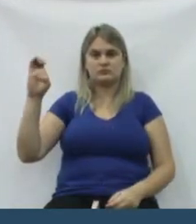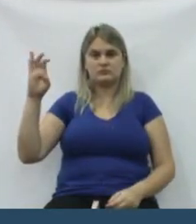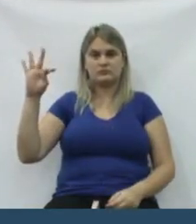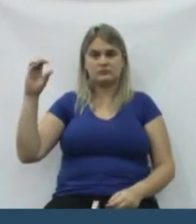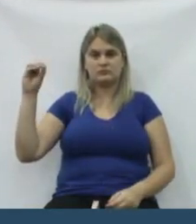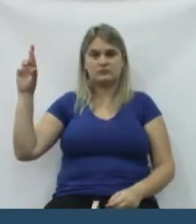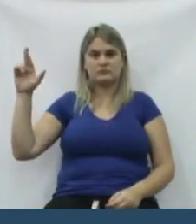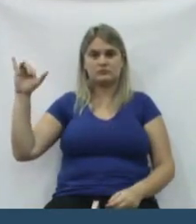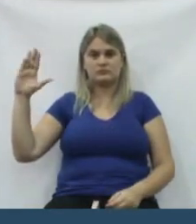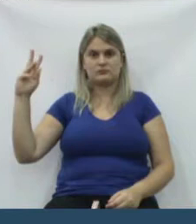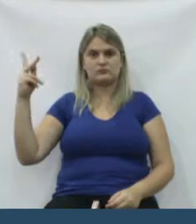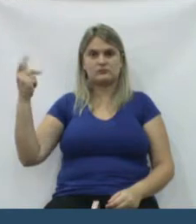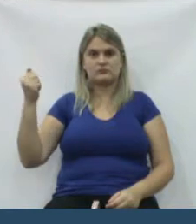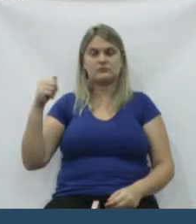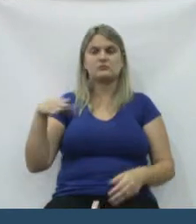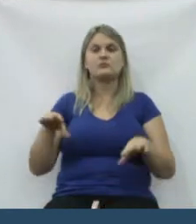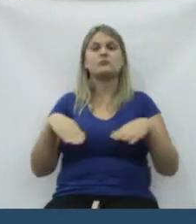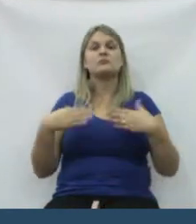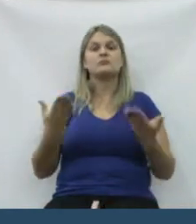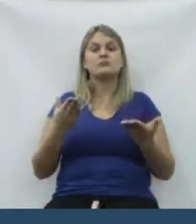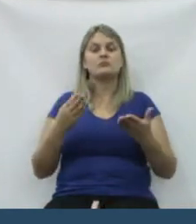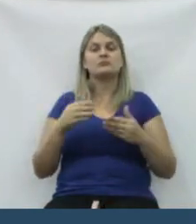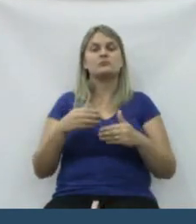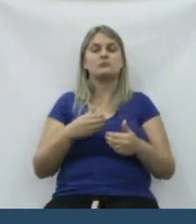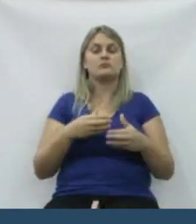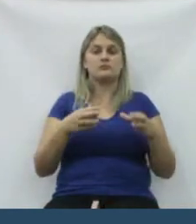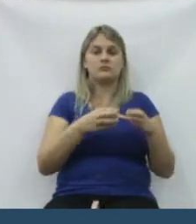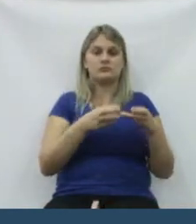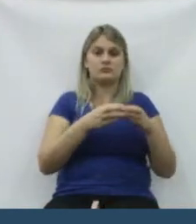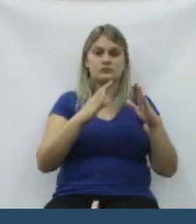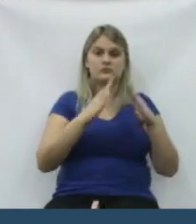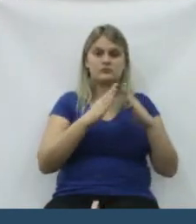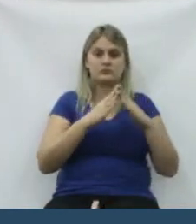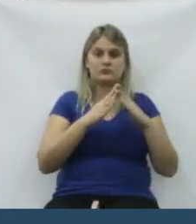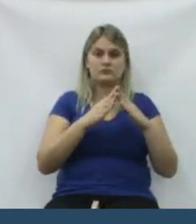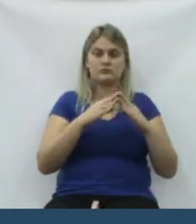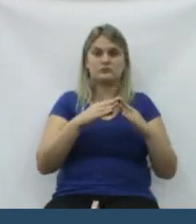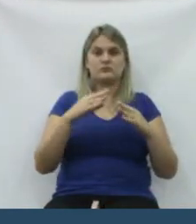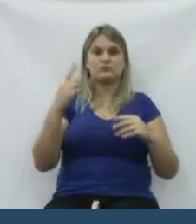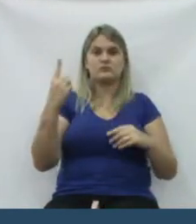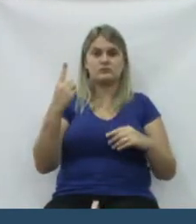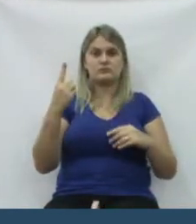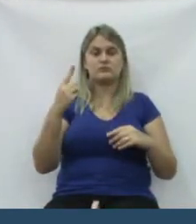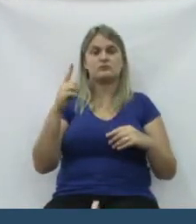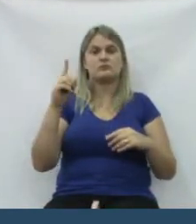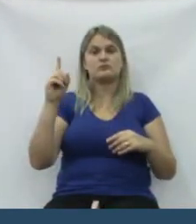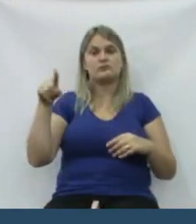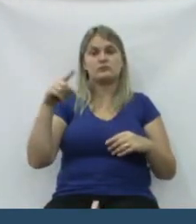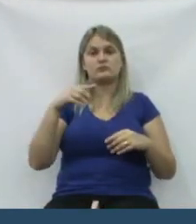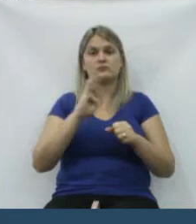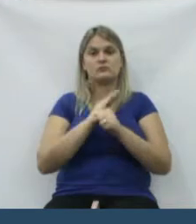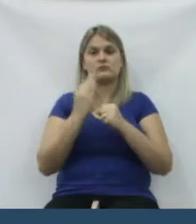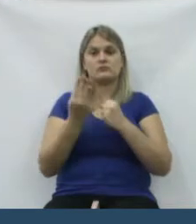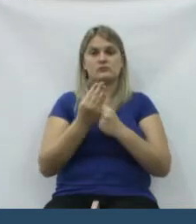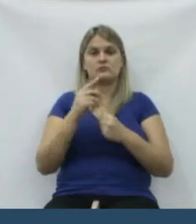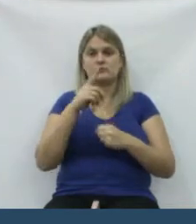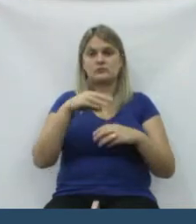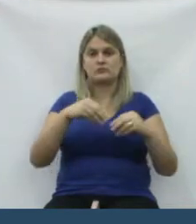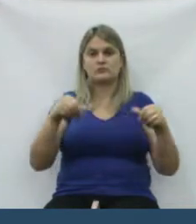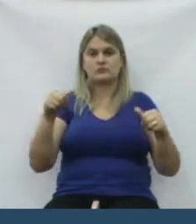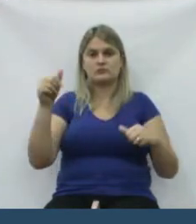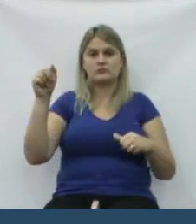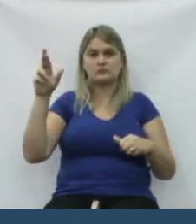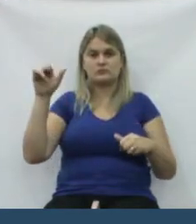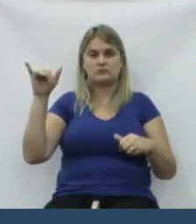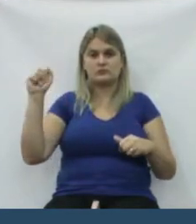governo do Estado, e na Ribeirinha 1, que foi no Rio da Areia, foi tudo construído com dinheiro